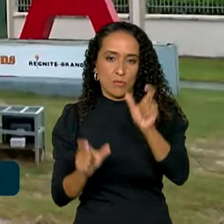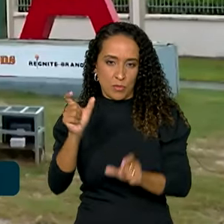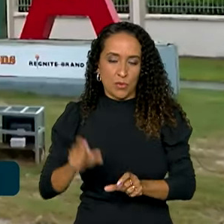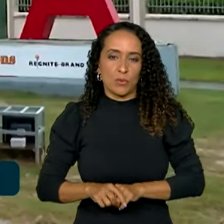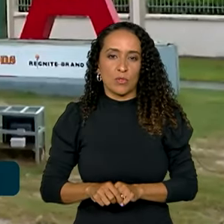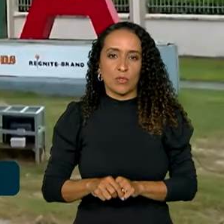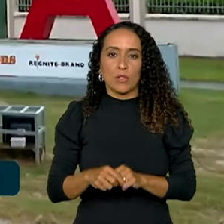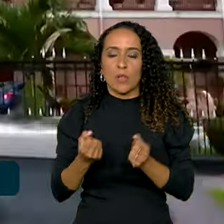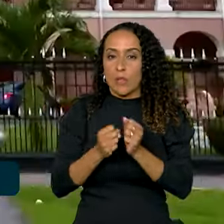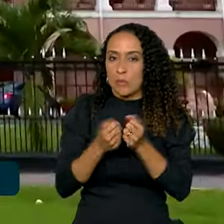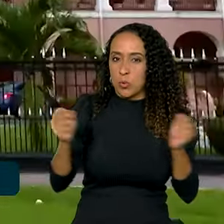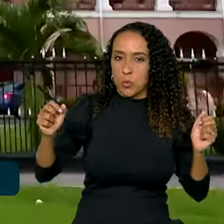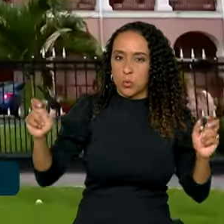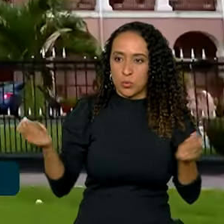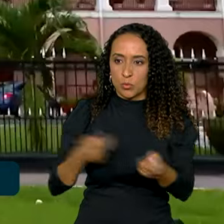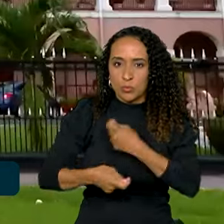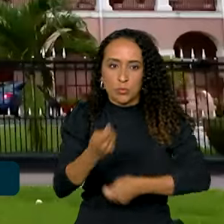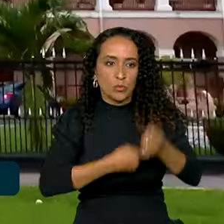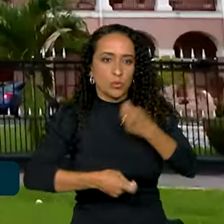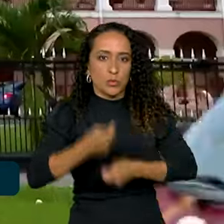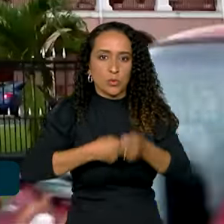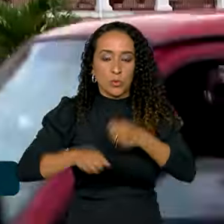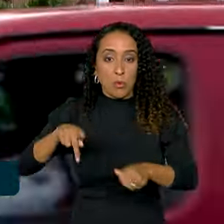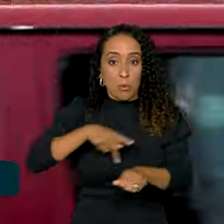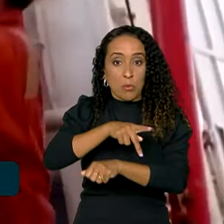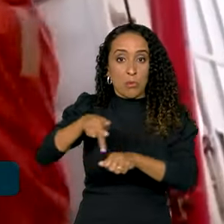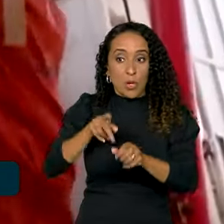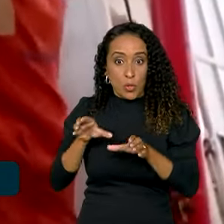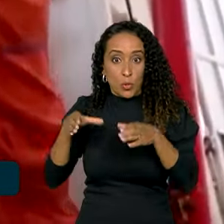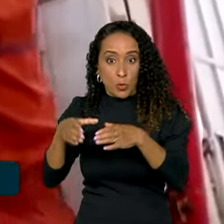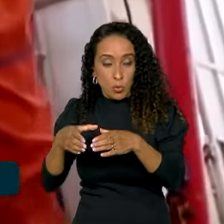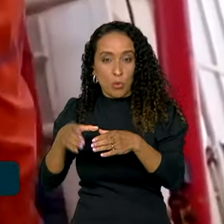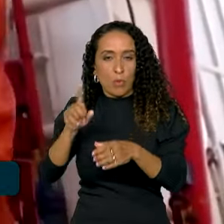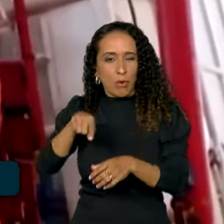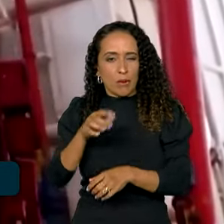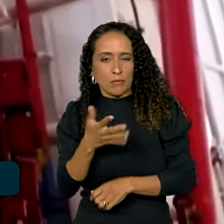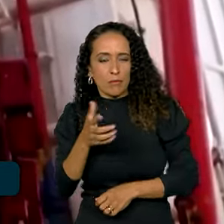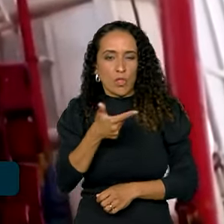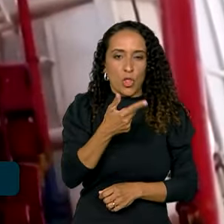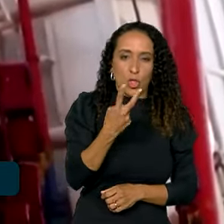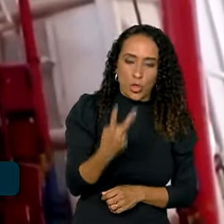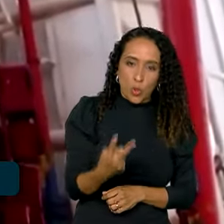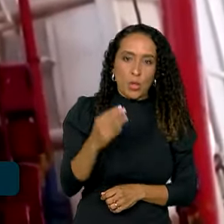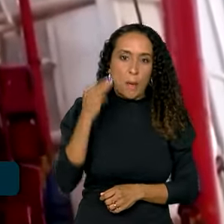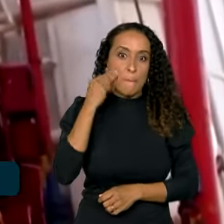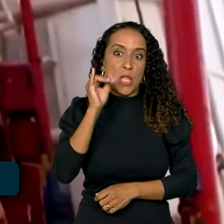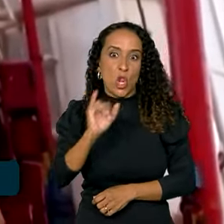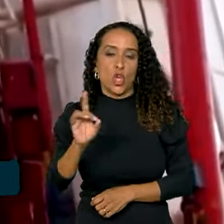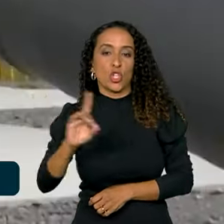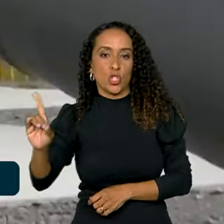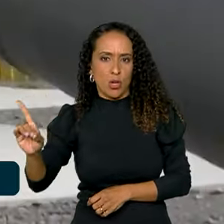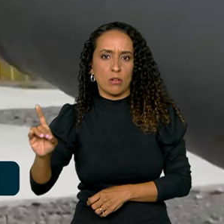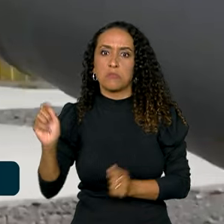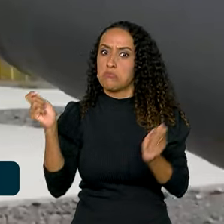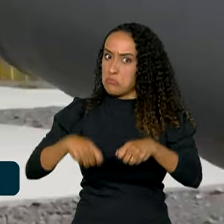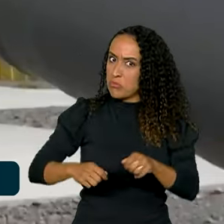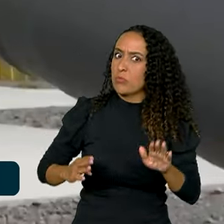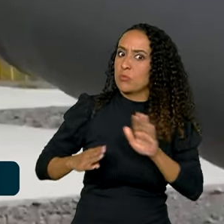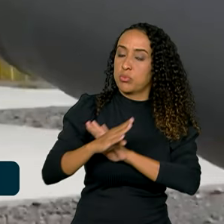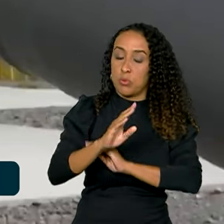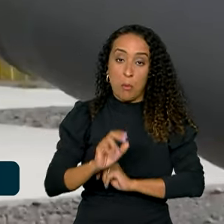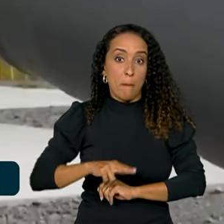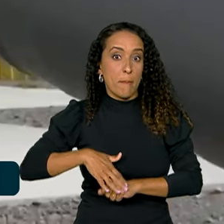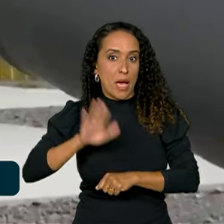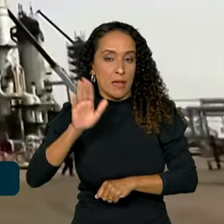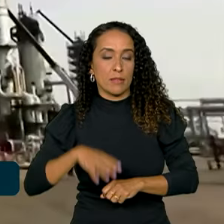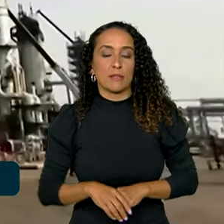O volume de transações comerciais com os países deste grupo gira em torno de 2 bilhões de dólares e pode crescer ainda